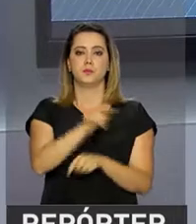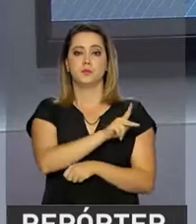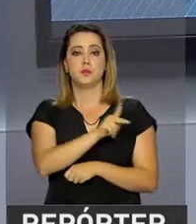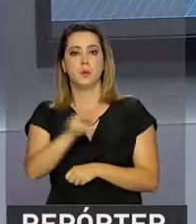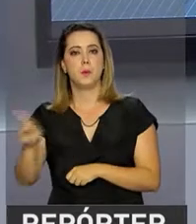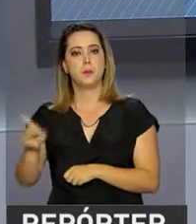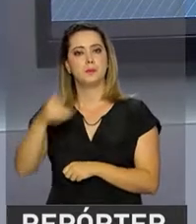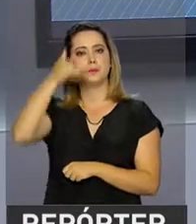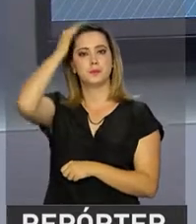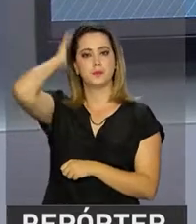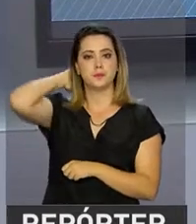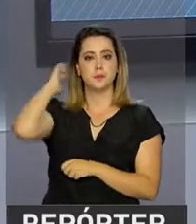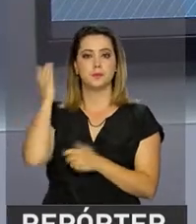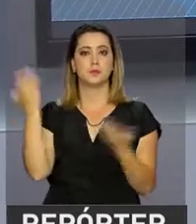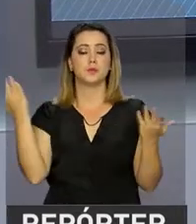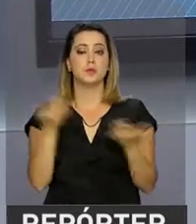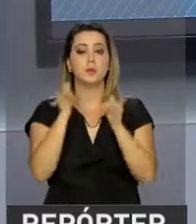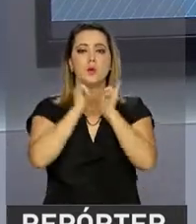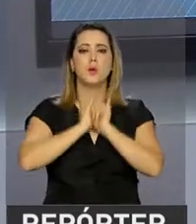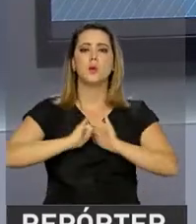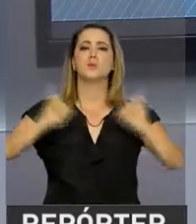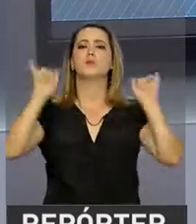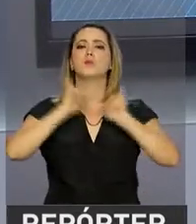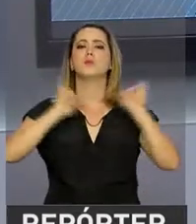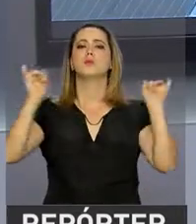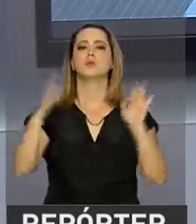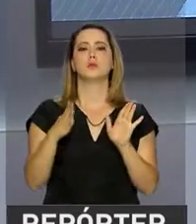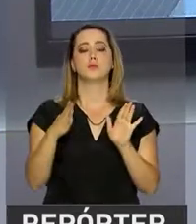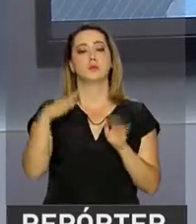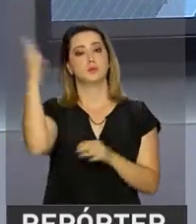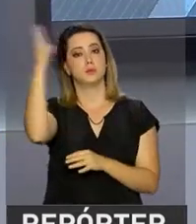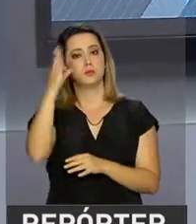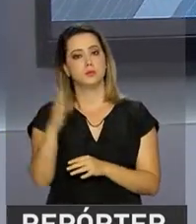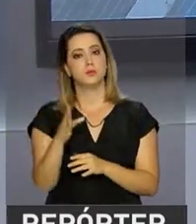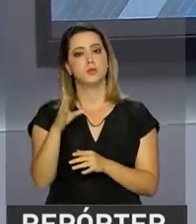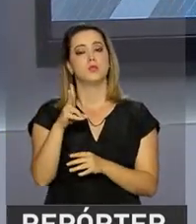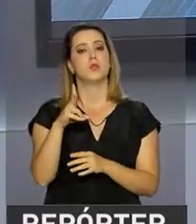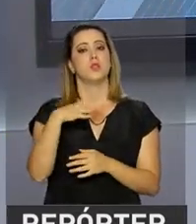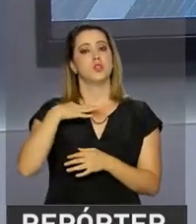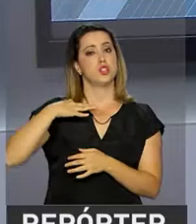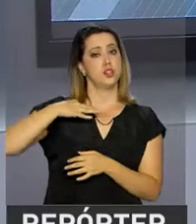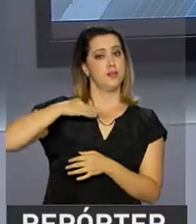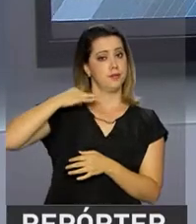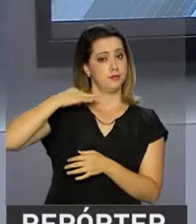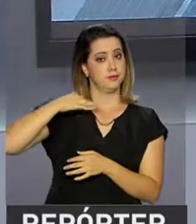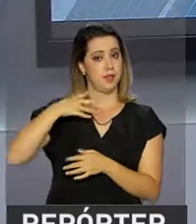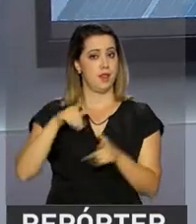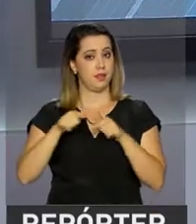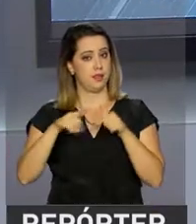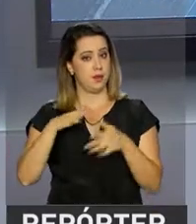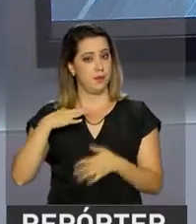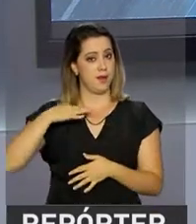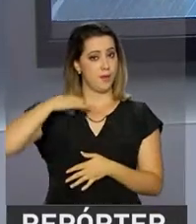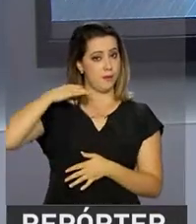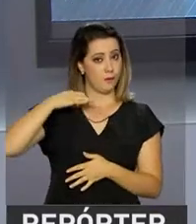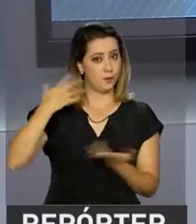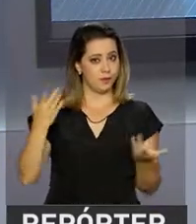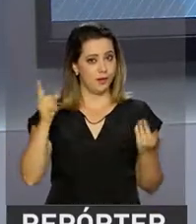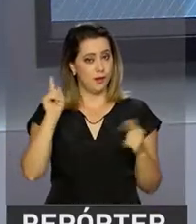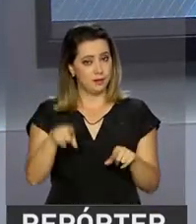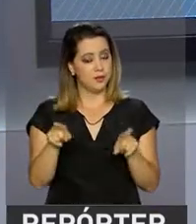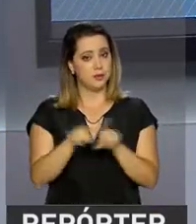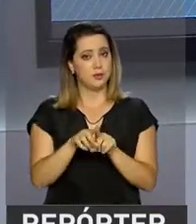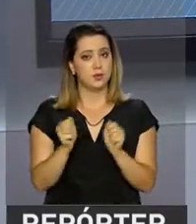e do país, o presidente Michel Temer lançou hoje o Programa Nacional de Voluntariado. O Viva Voluntário será